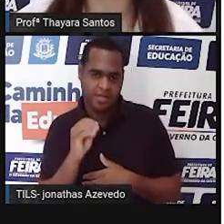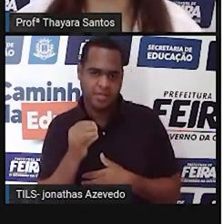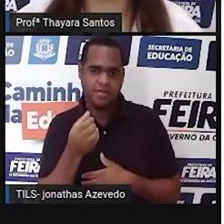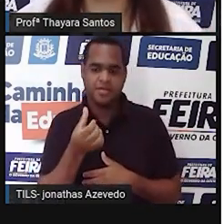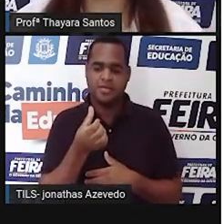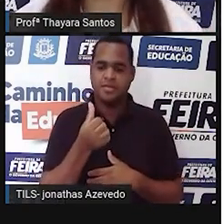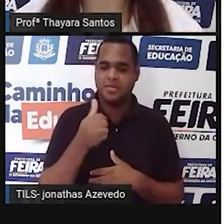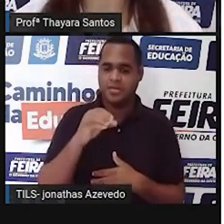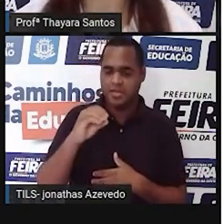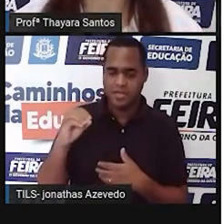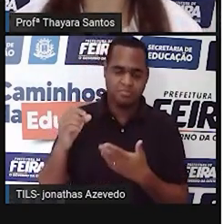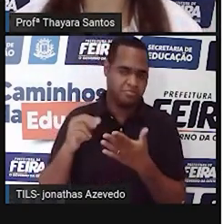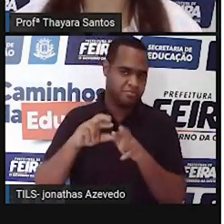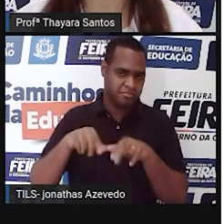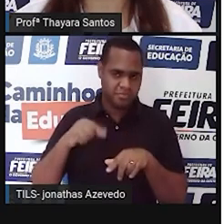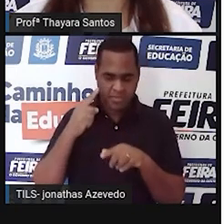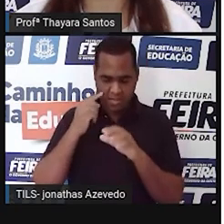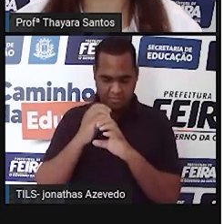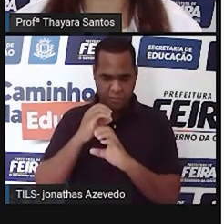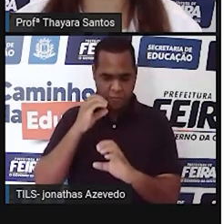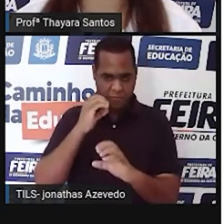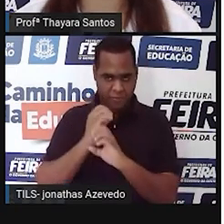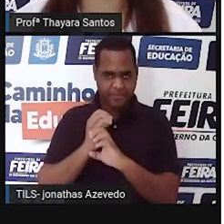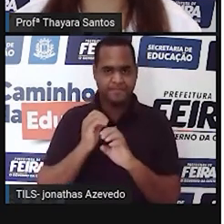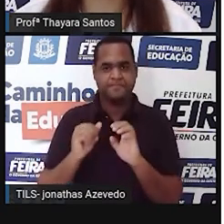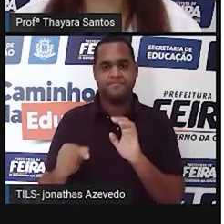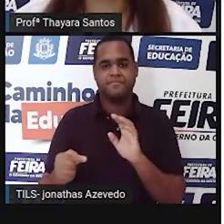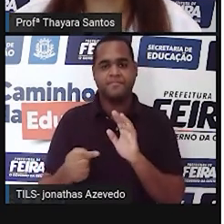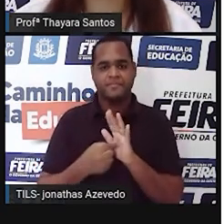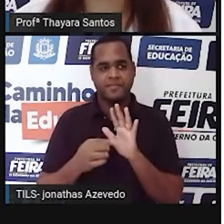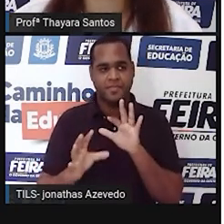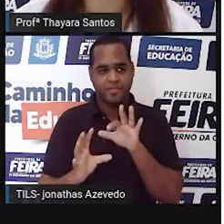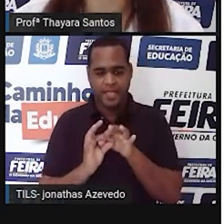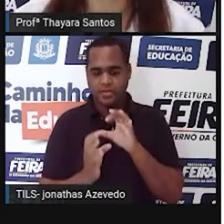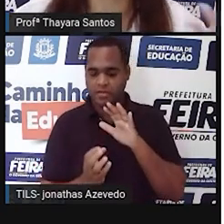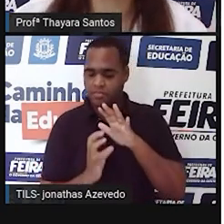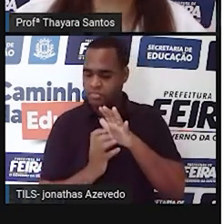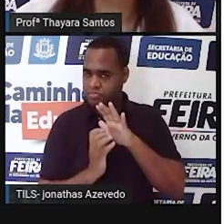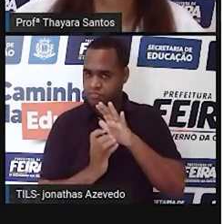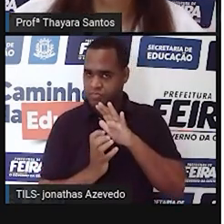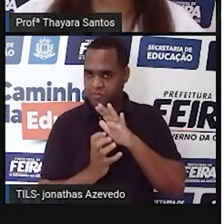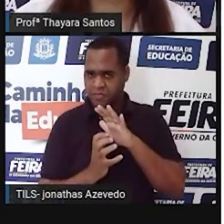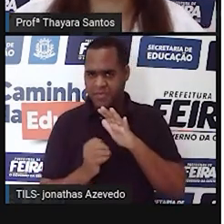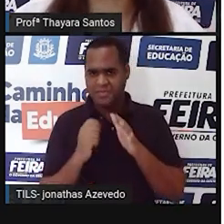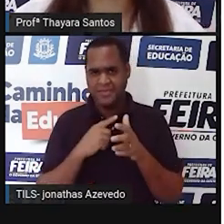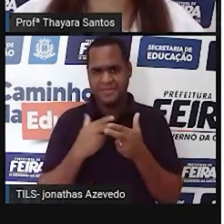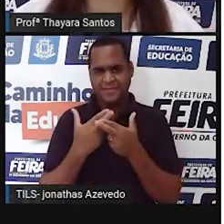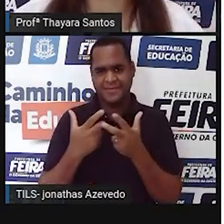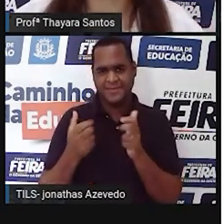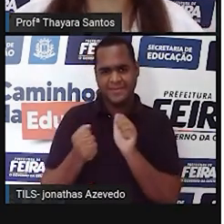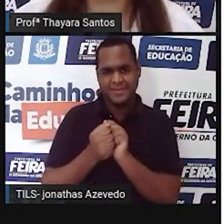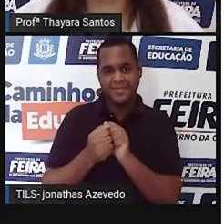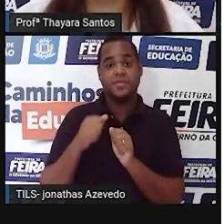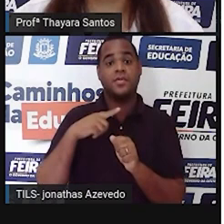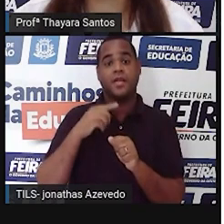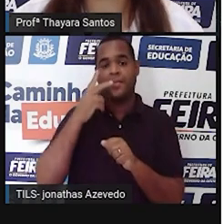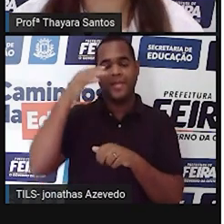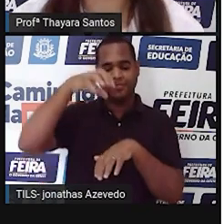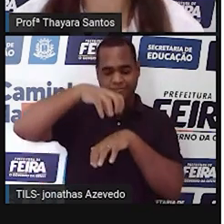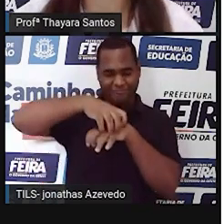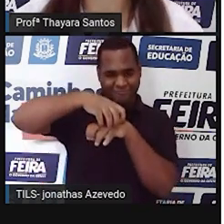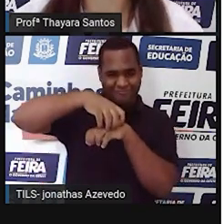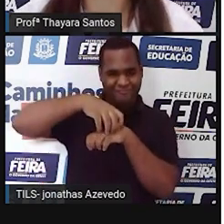aumento de 100. Então, essas aqui são as objetivas que estão presas num revólver que tá preso aqui nesse tubo.